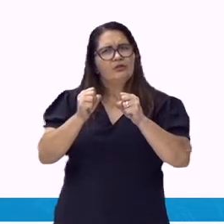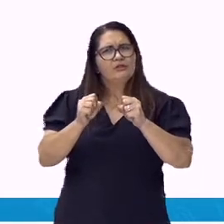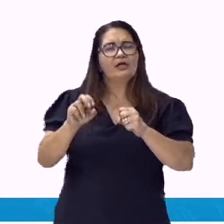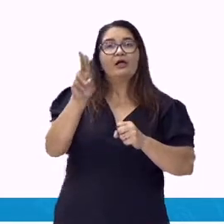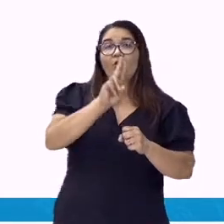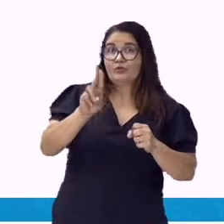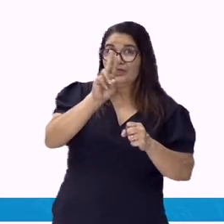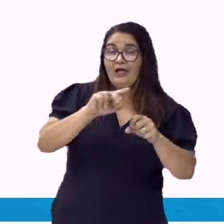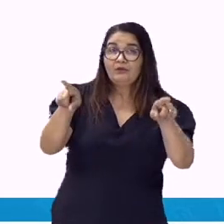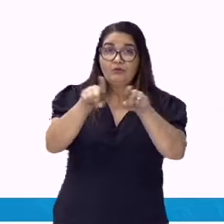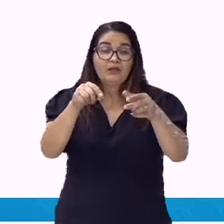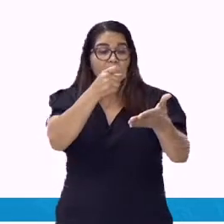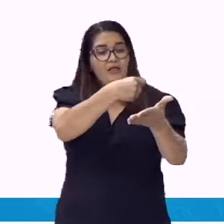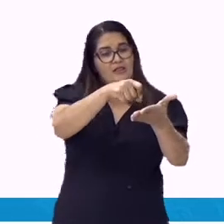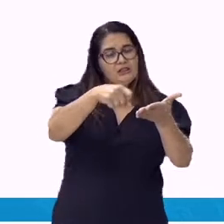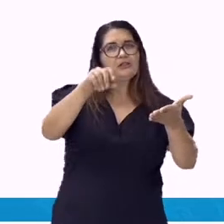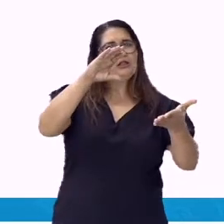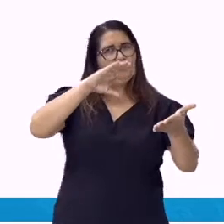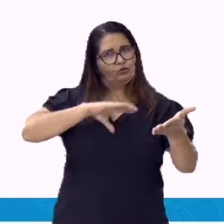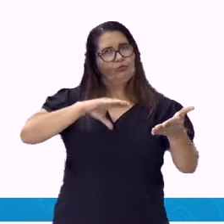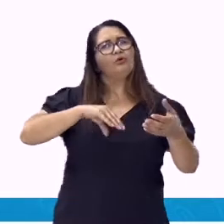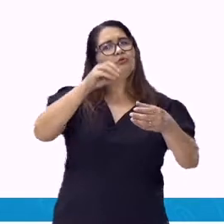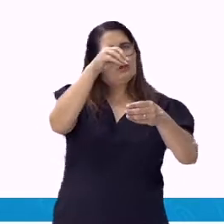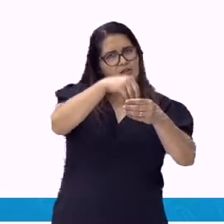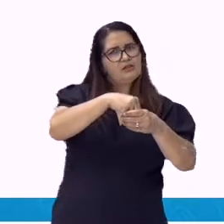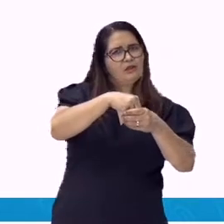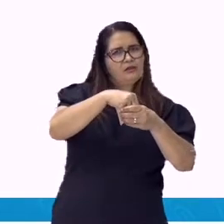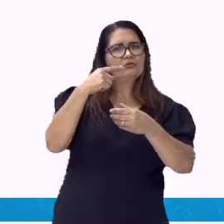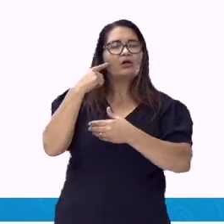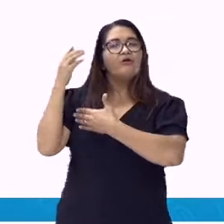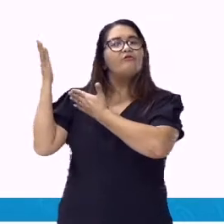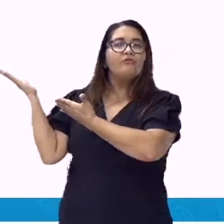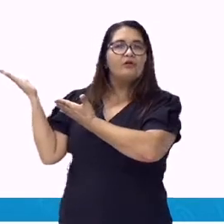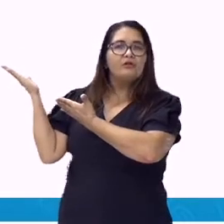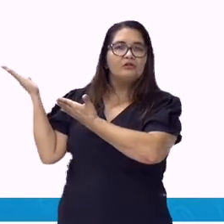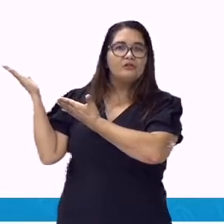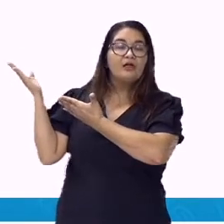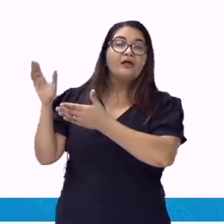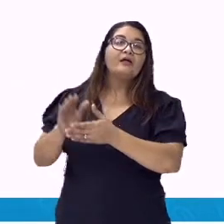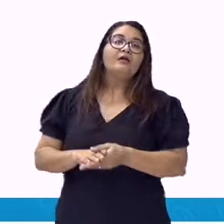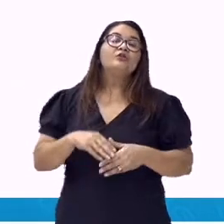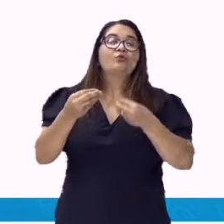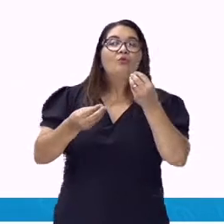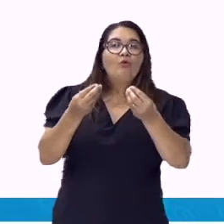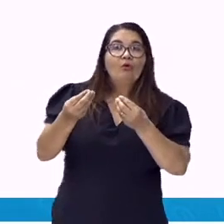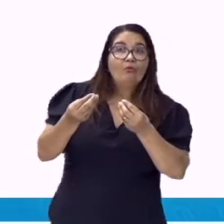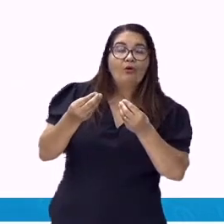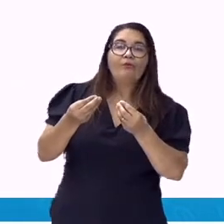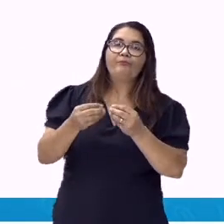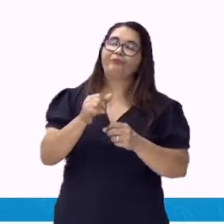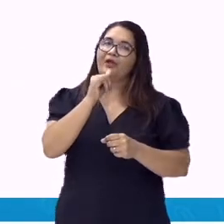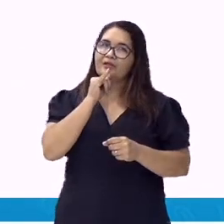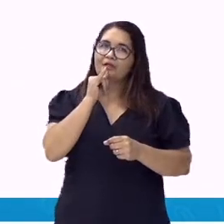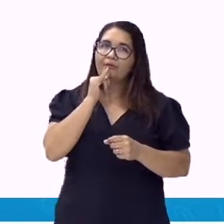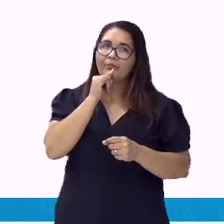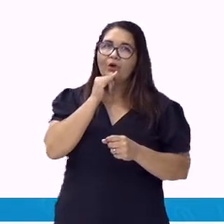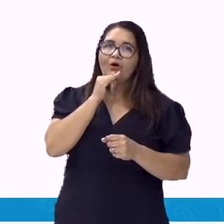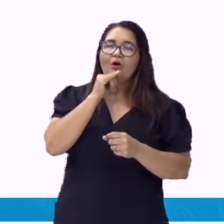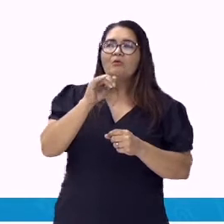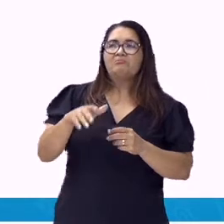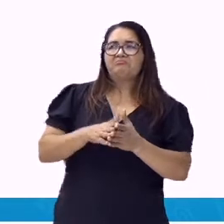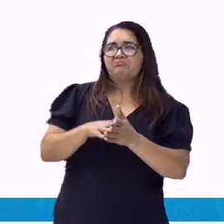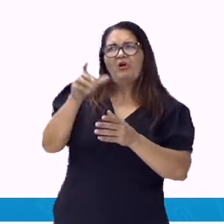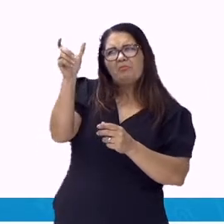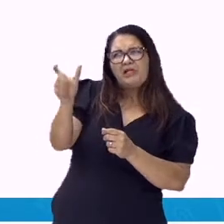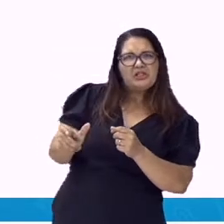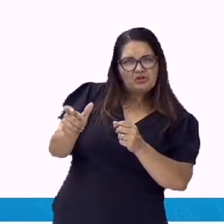Na palavra certo, temos. Certas pessoas exercem várias profissões, qualificando e conferindo-lhe